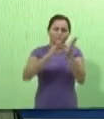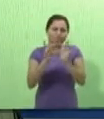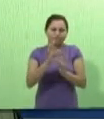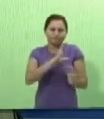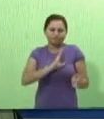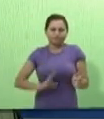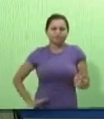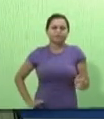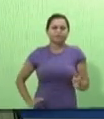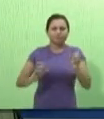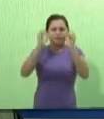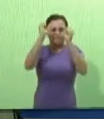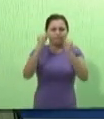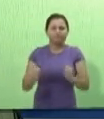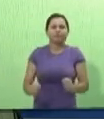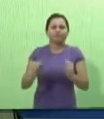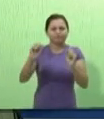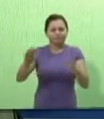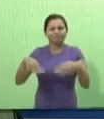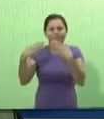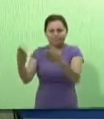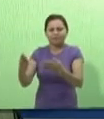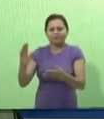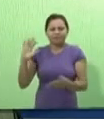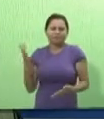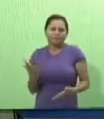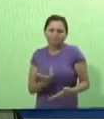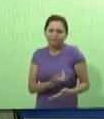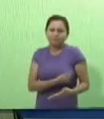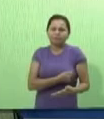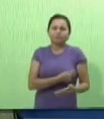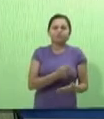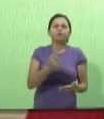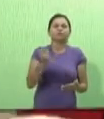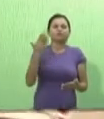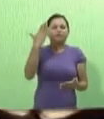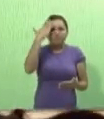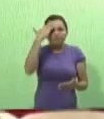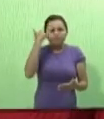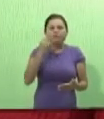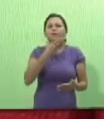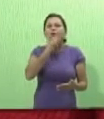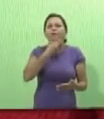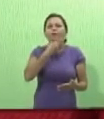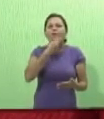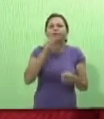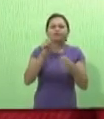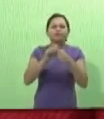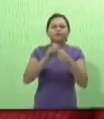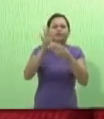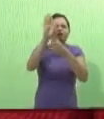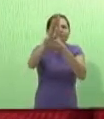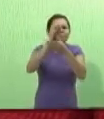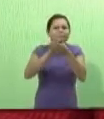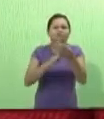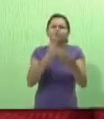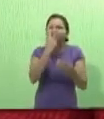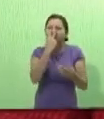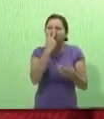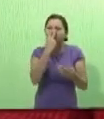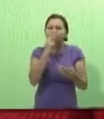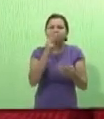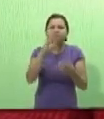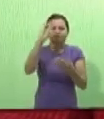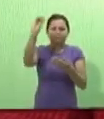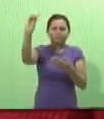ser Ele, Jesus Cristo, pode dar a salvação? Nós sabemos que o homem foi criado a imagem